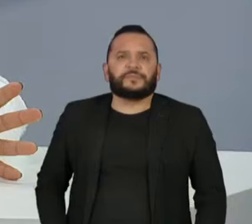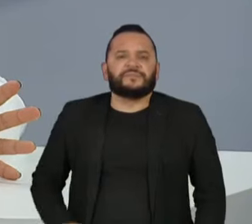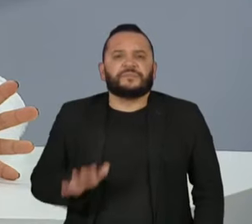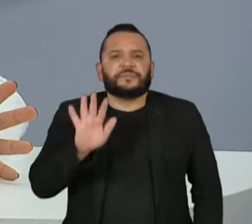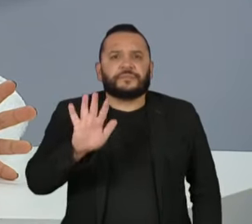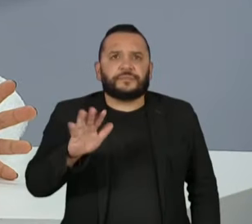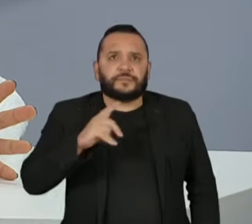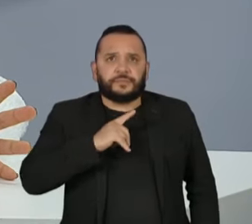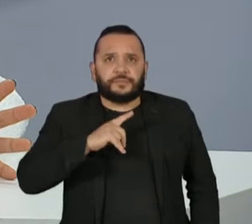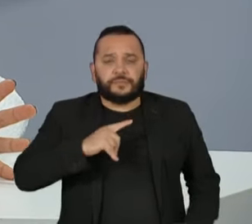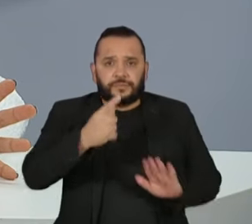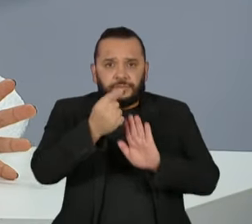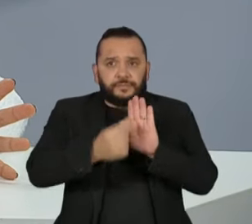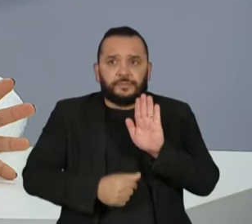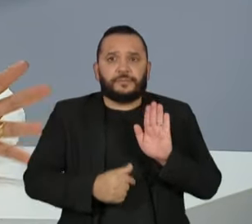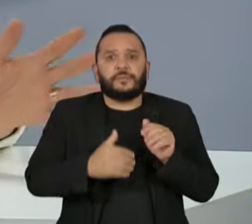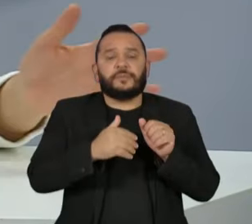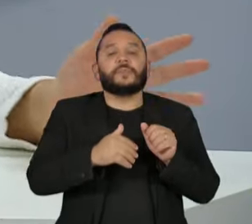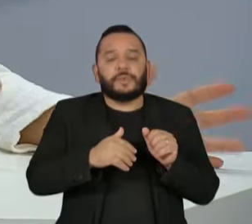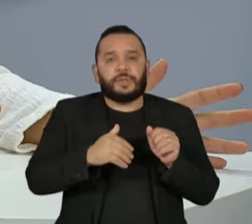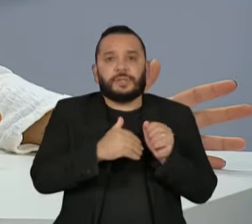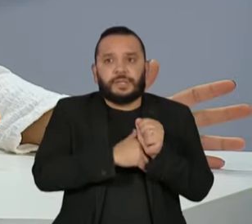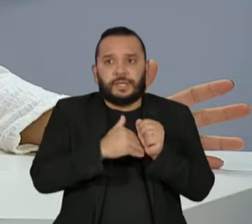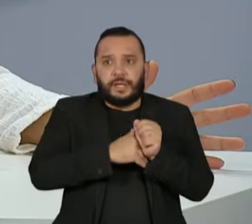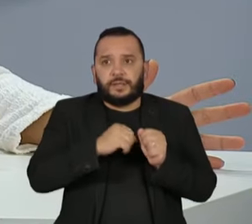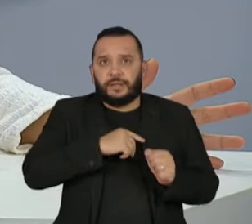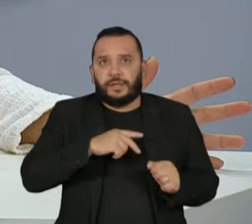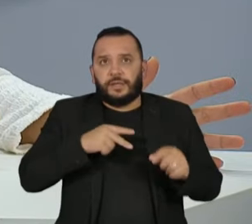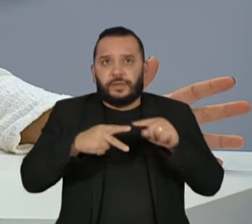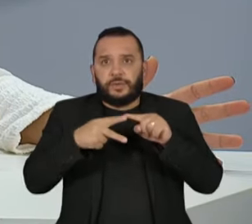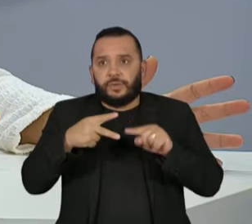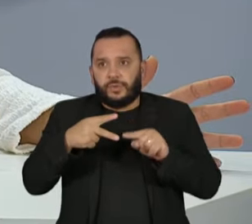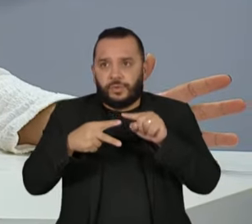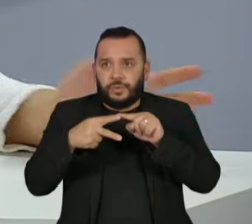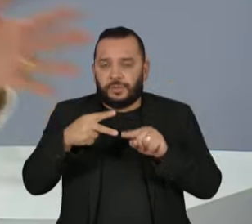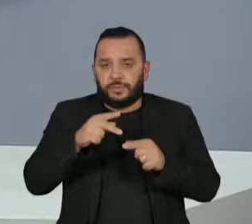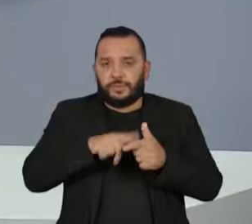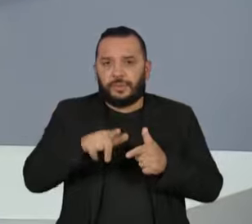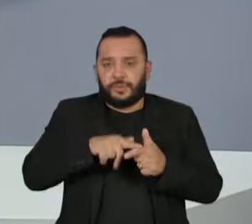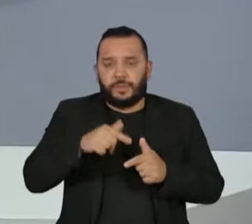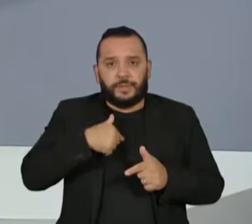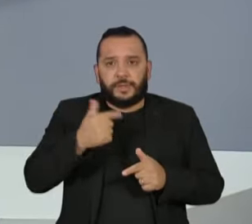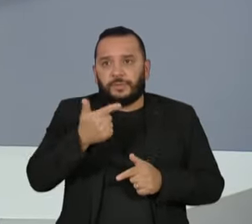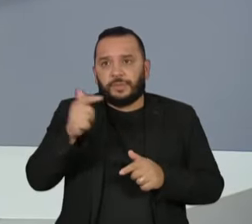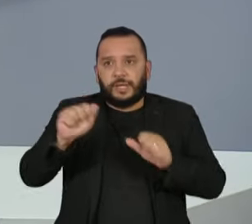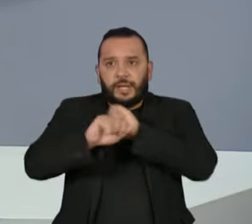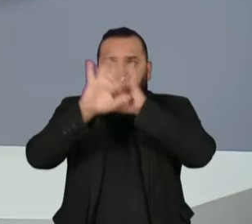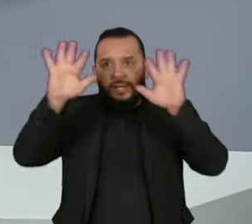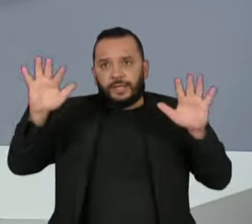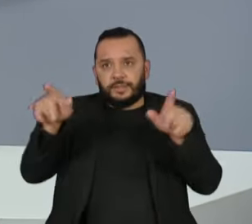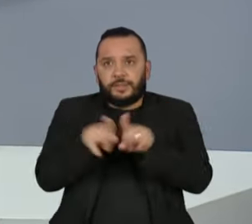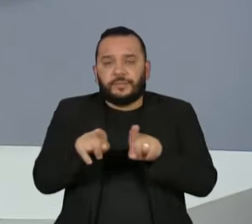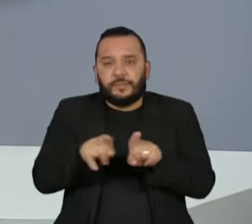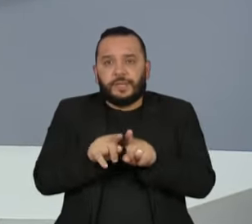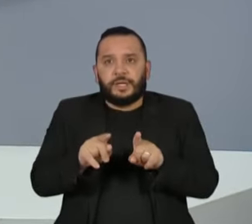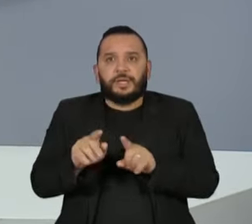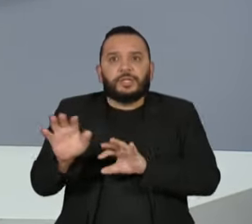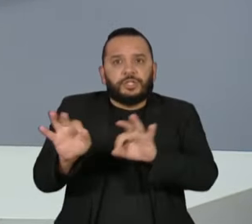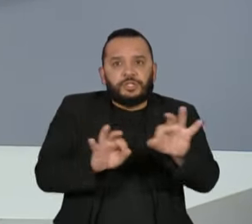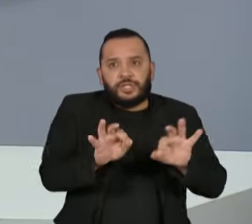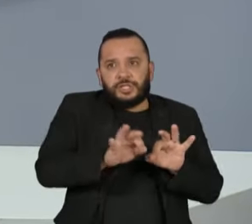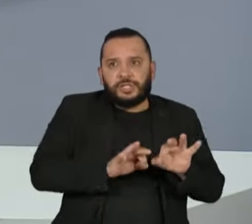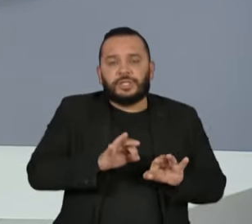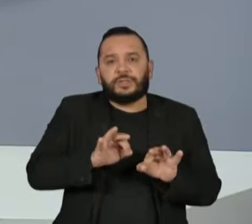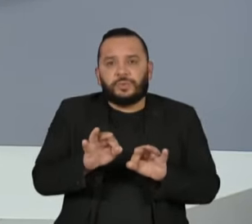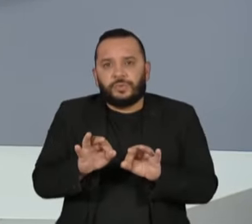secreto são dois problemas, né, senador? Ele, além de não ter transparência, ele também é mal gerido, porque a gente não sabe